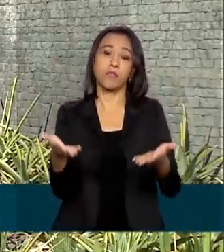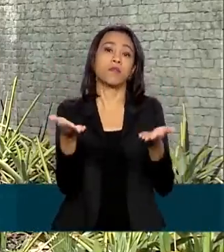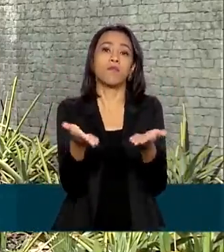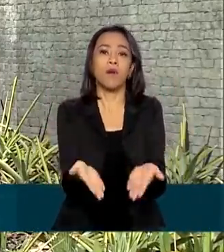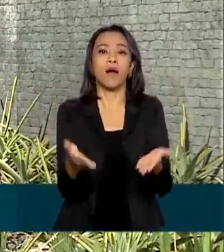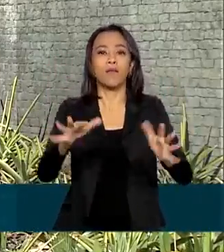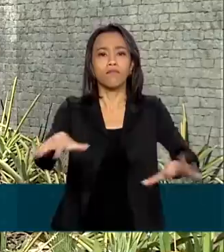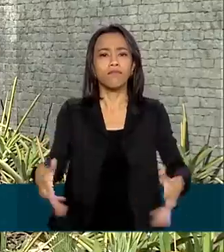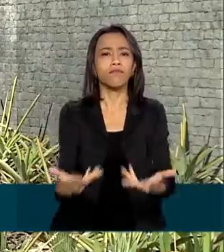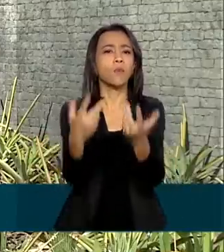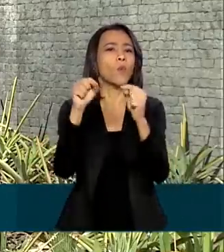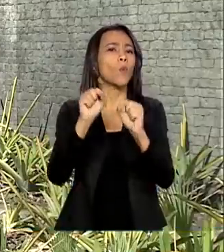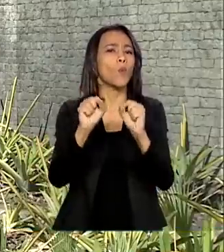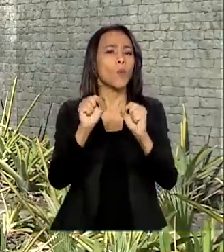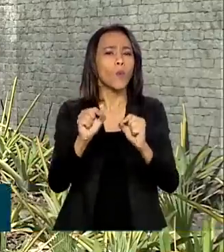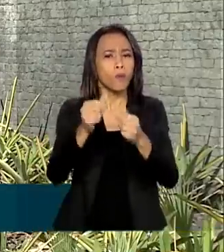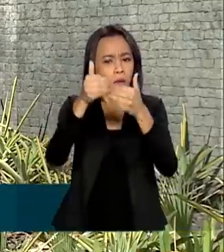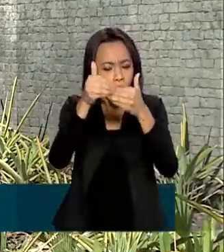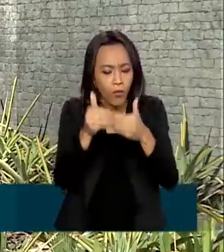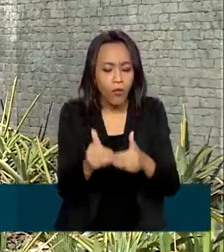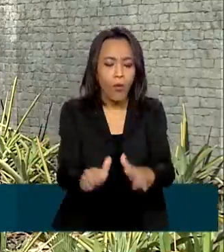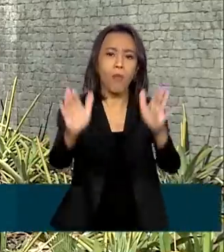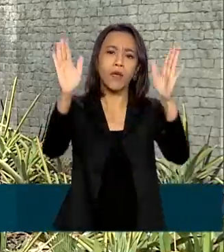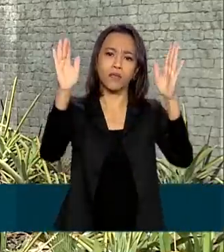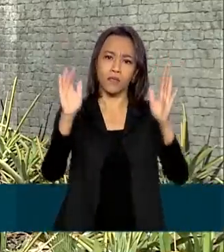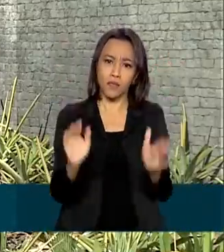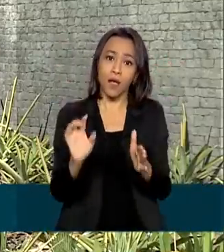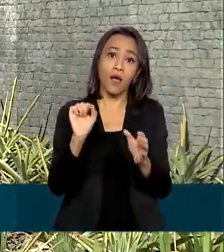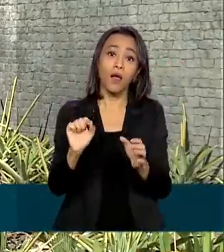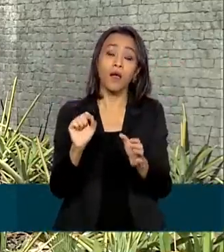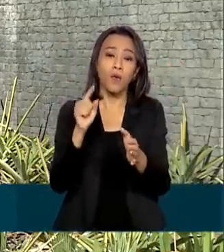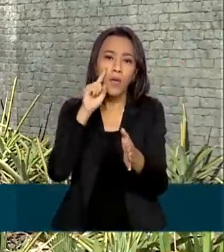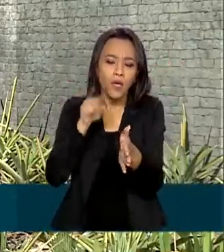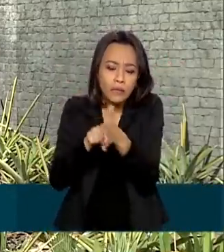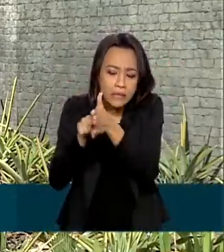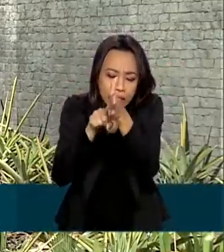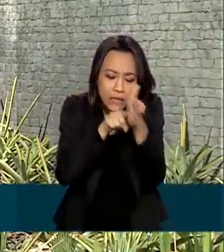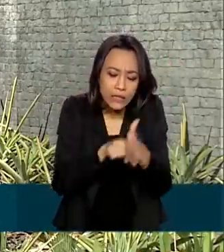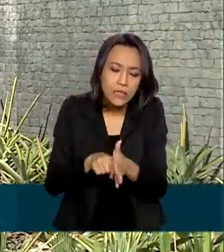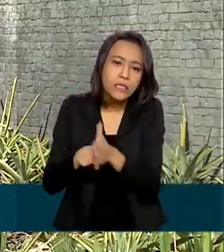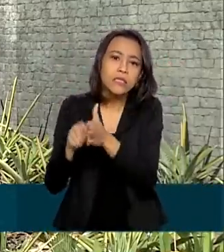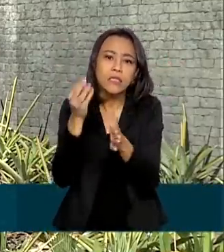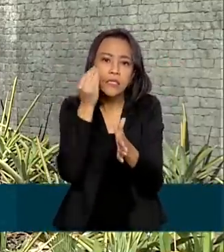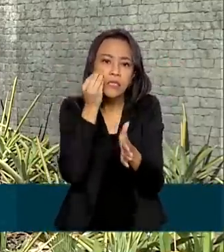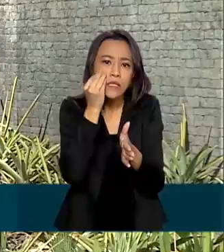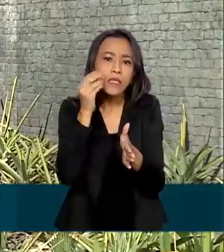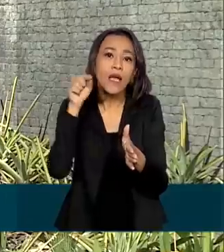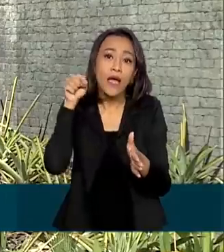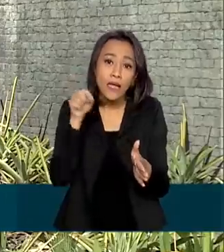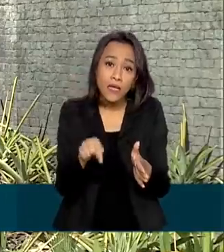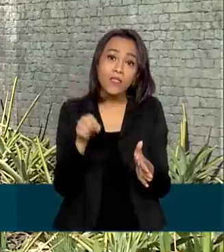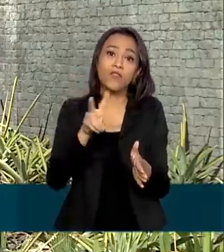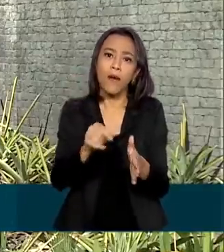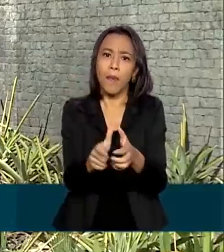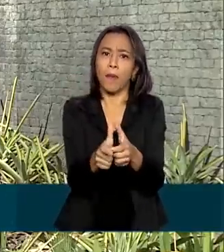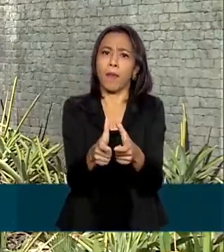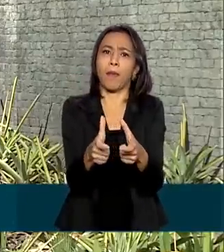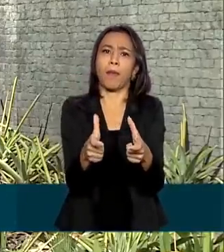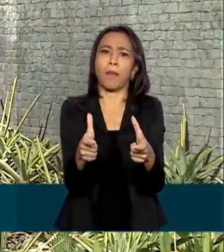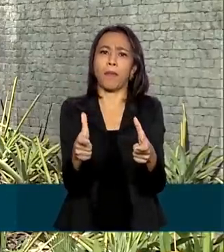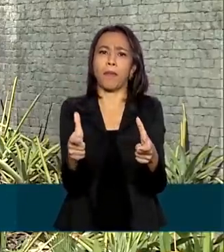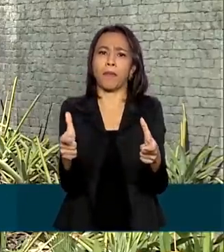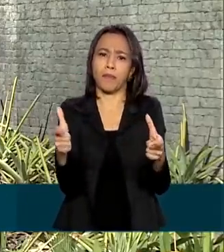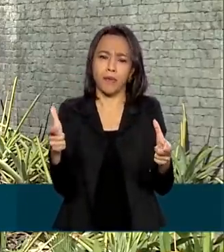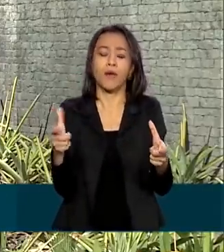marca o início das operações com a unidade de apoio ao diagnóstico da Covid-19. Essa unidade vai ampliar a realização de testes para identificar